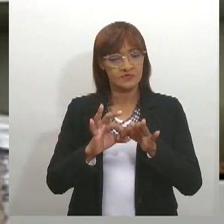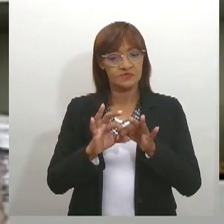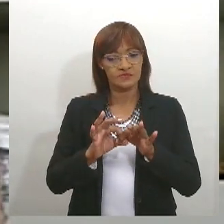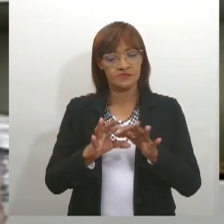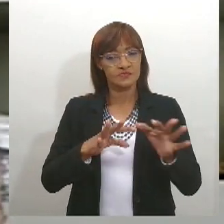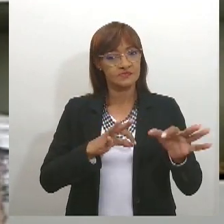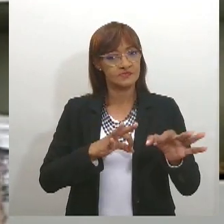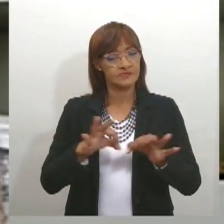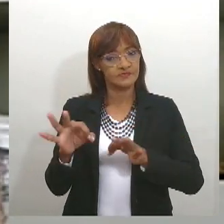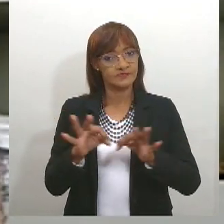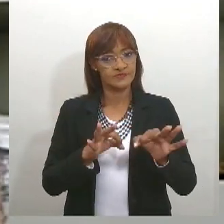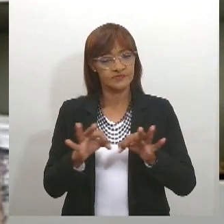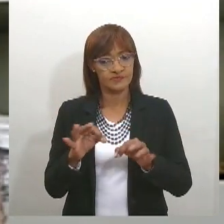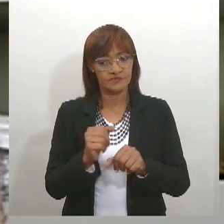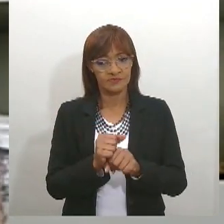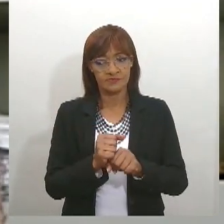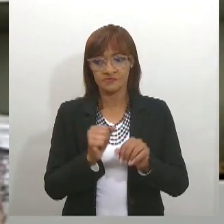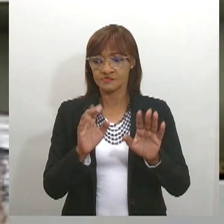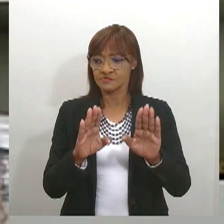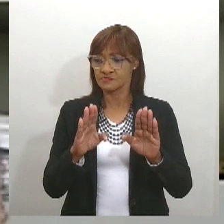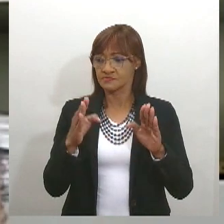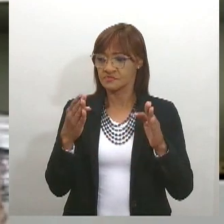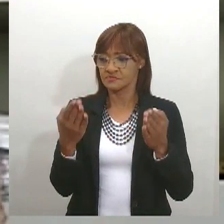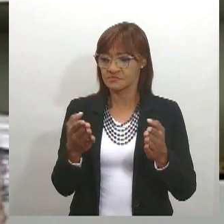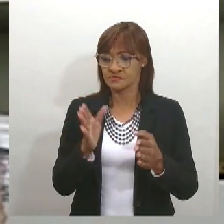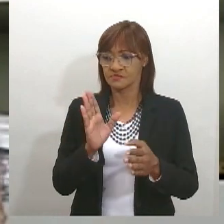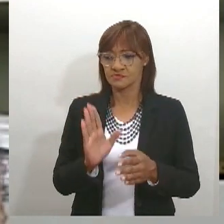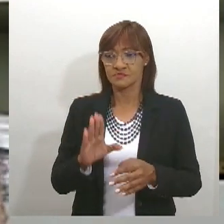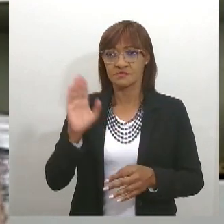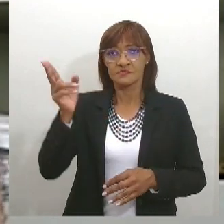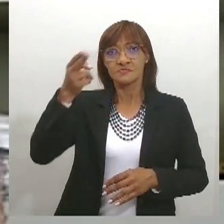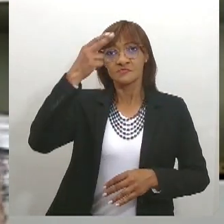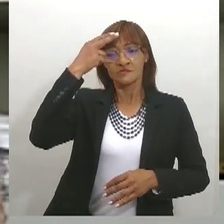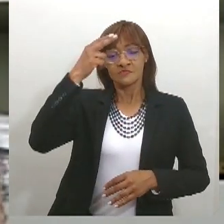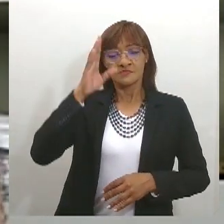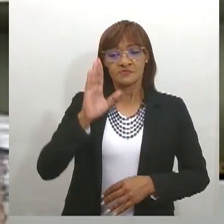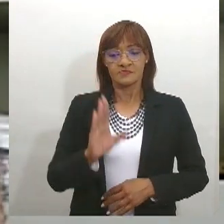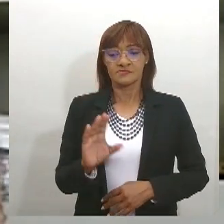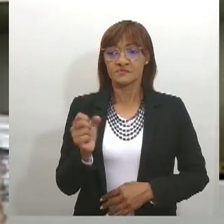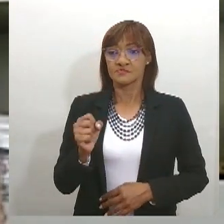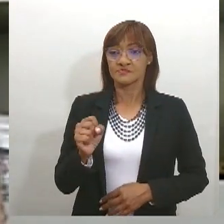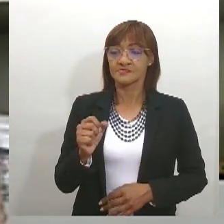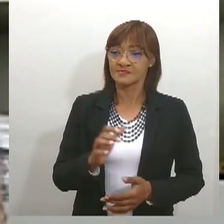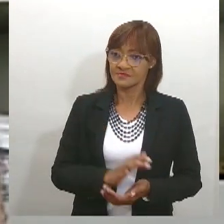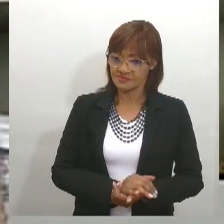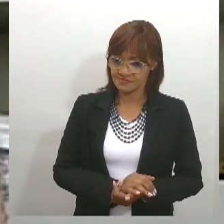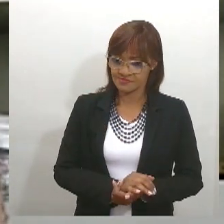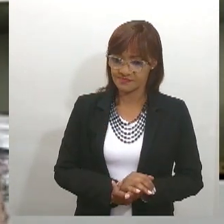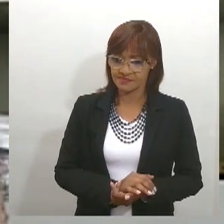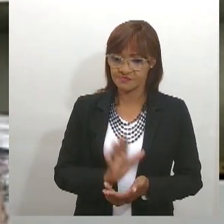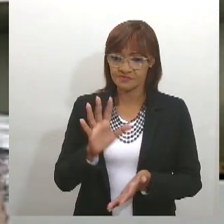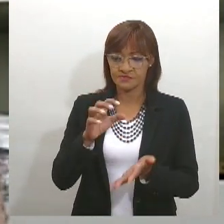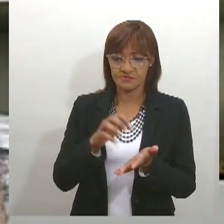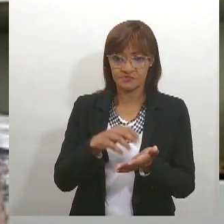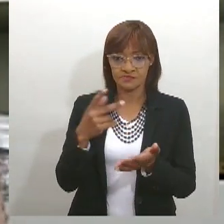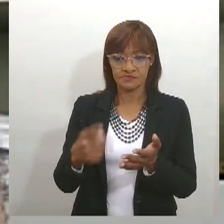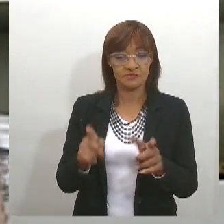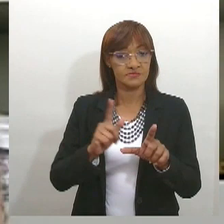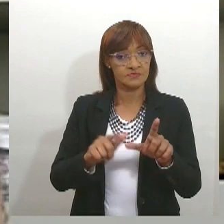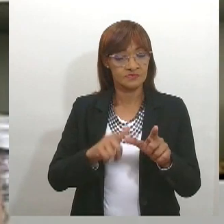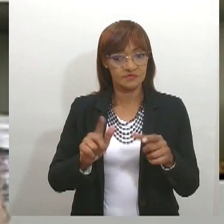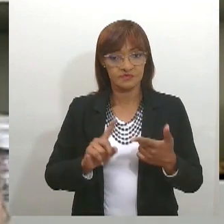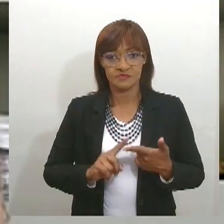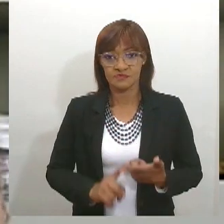em prol da memória deste ilusco de Sergipano. Foi assim com a Academia Sergipana de Letras, foi assim com o Conselho Estadual de